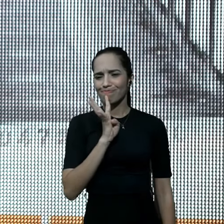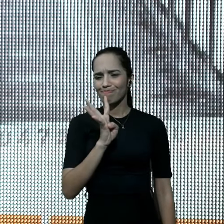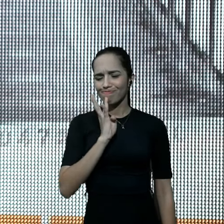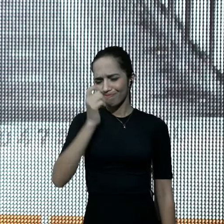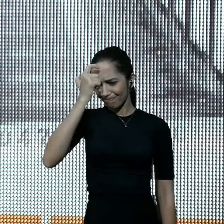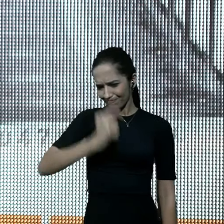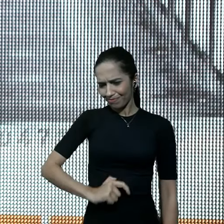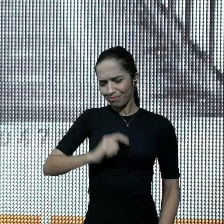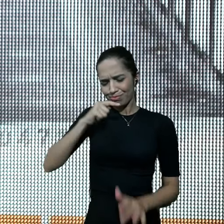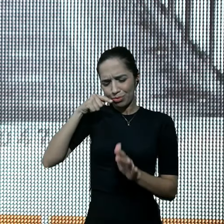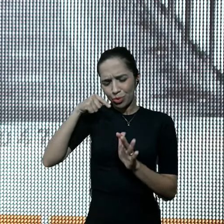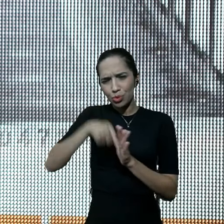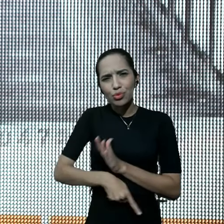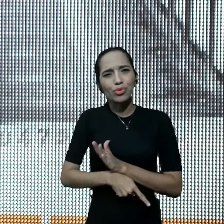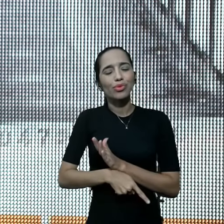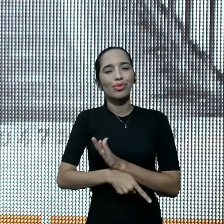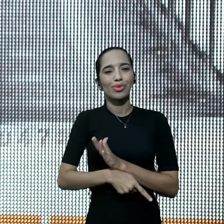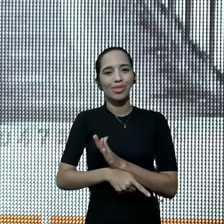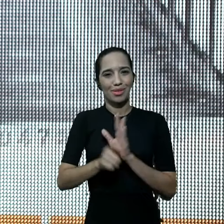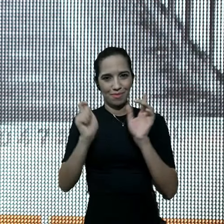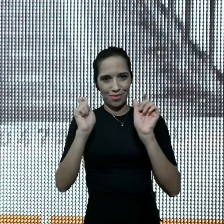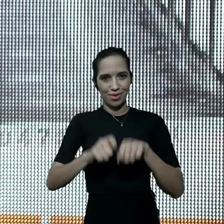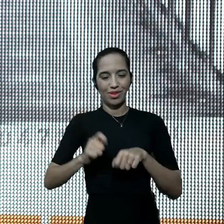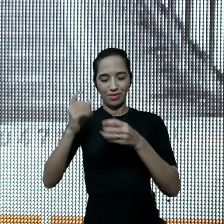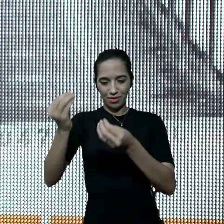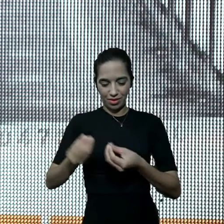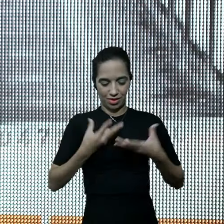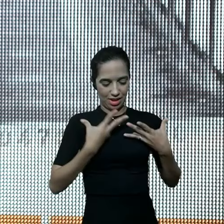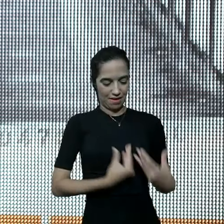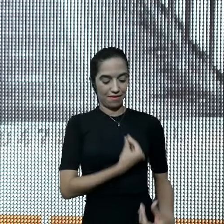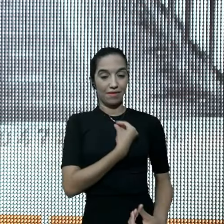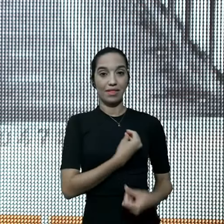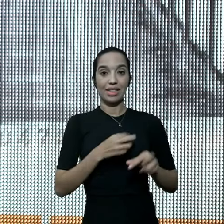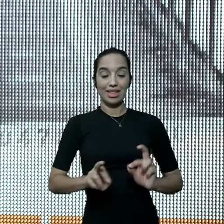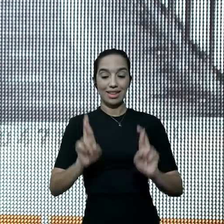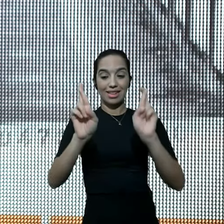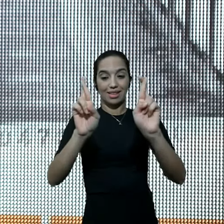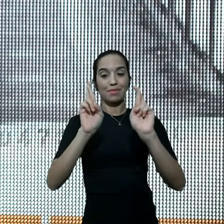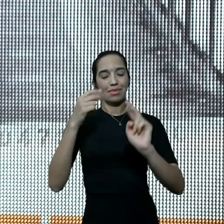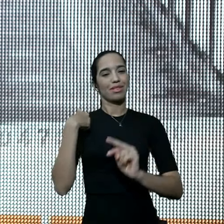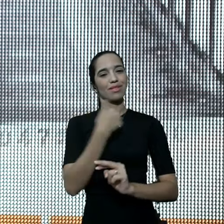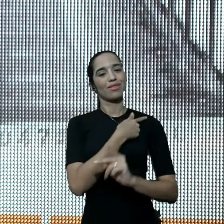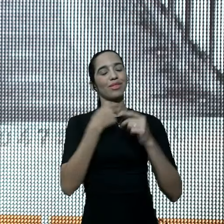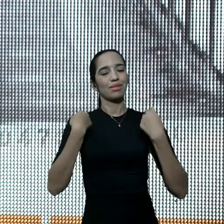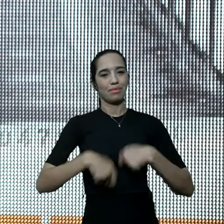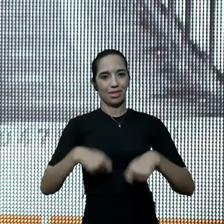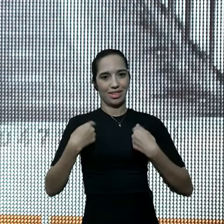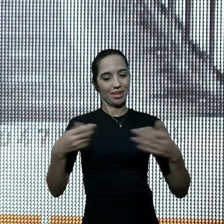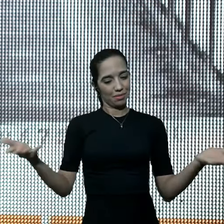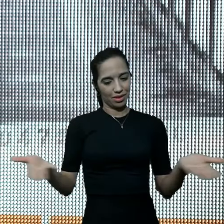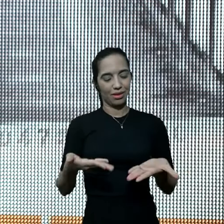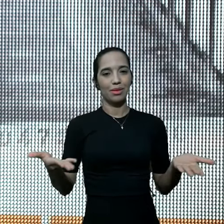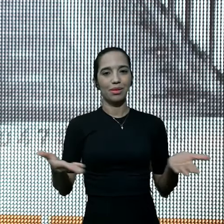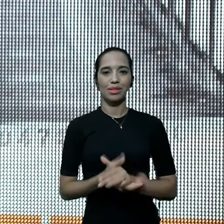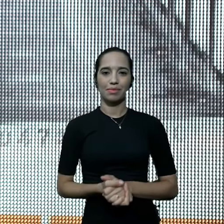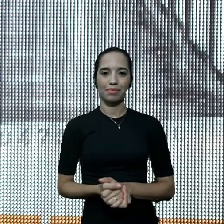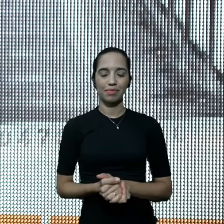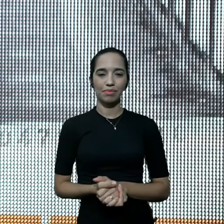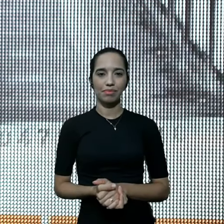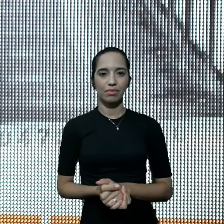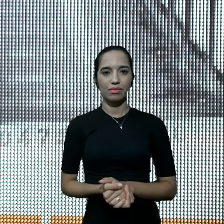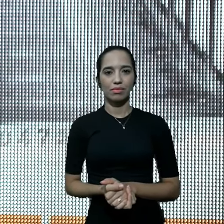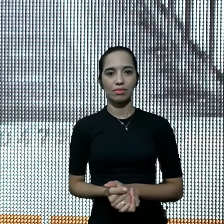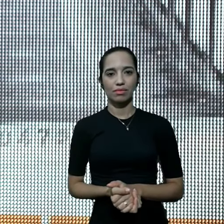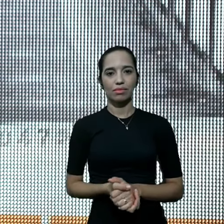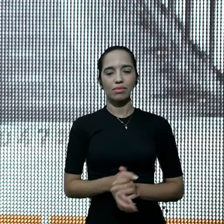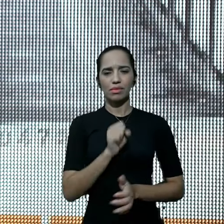como ninguém, capaz de nos dar a palavra de vida e esperança que precisamos nessa época. Se a